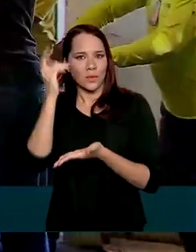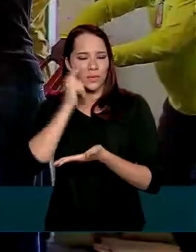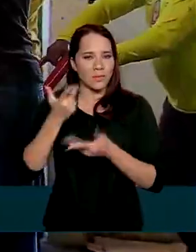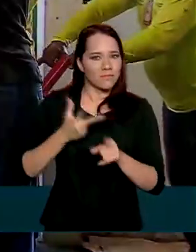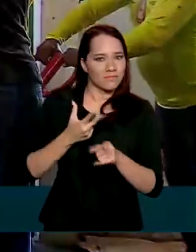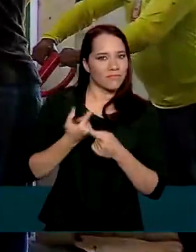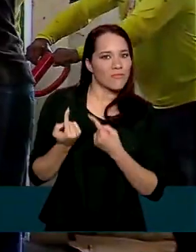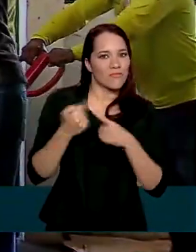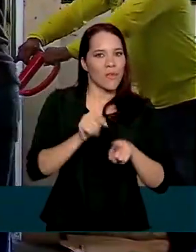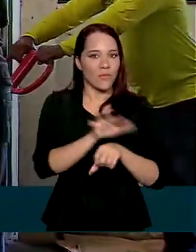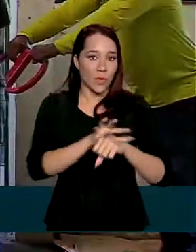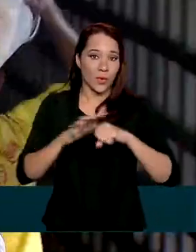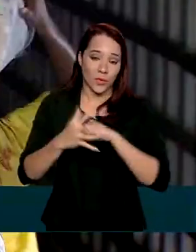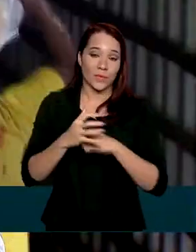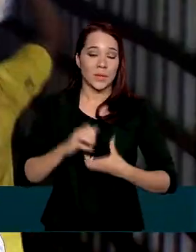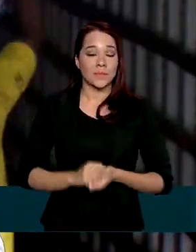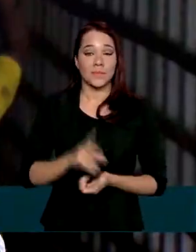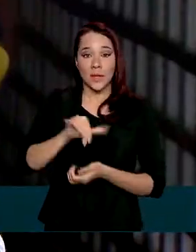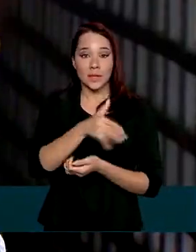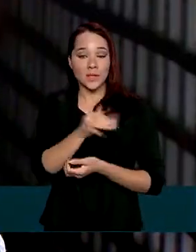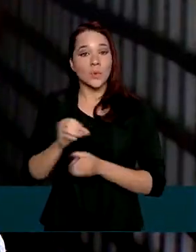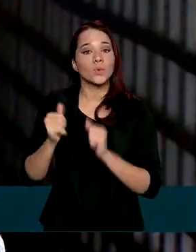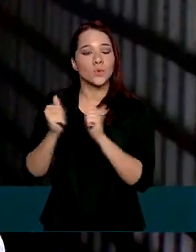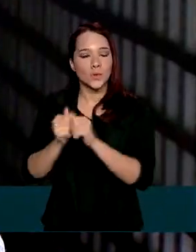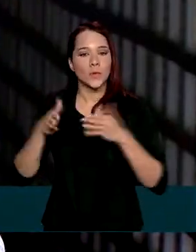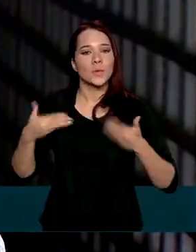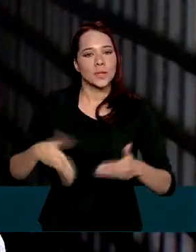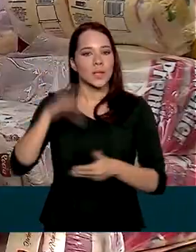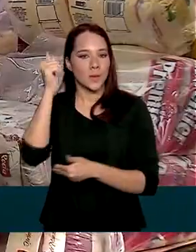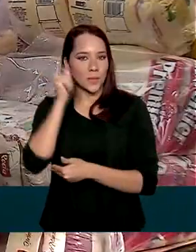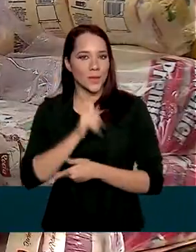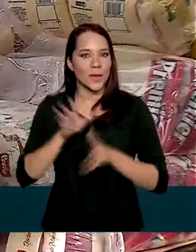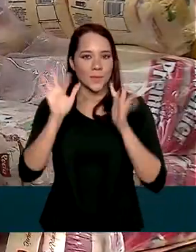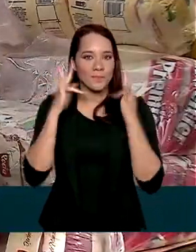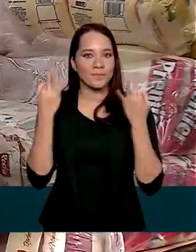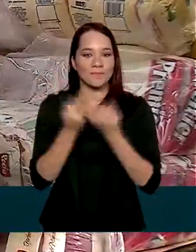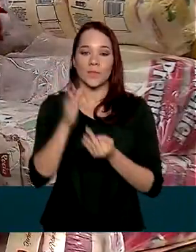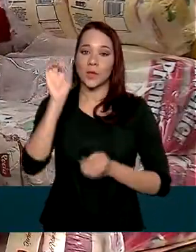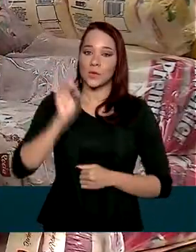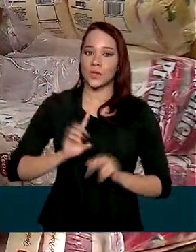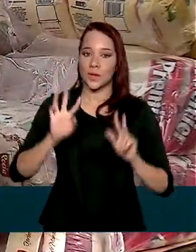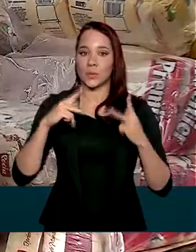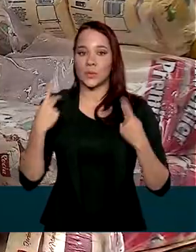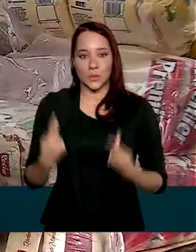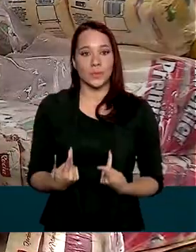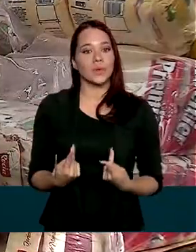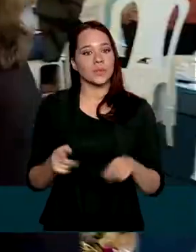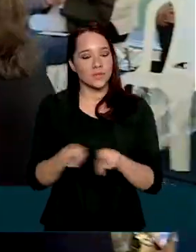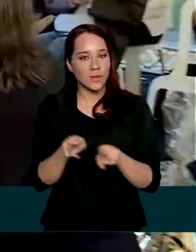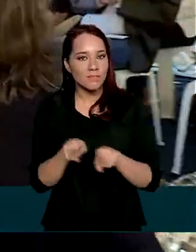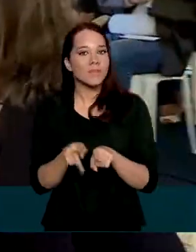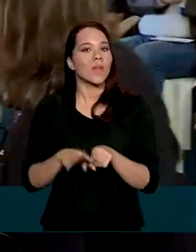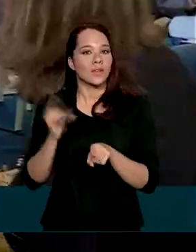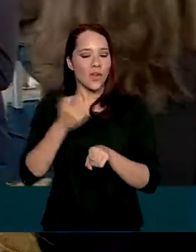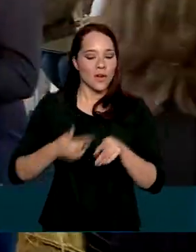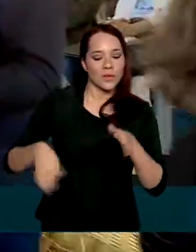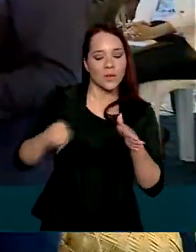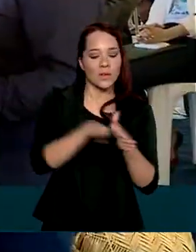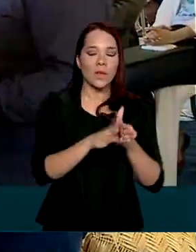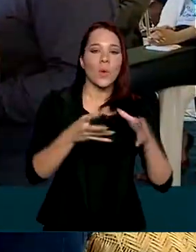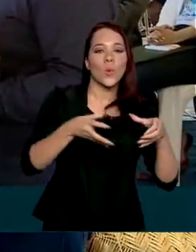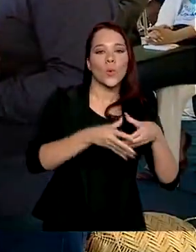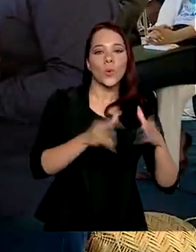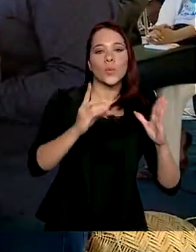coronavírus. As ações realizadas em parceria com o Ministério da Mulher, da Família e dos Direitos Humanos também chegaram às aldeias